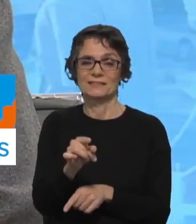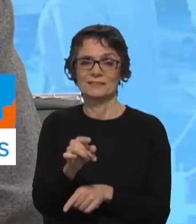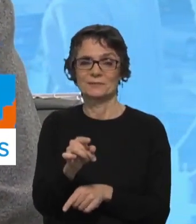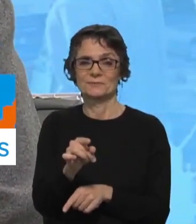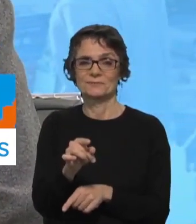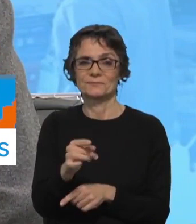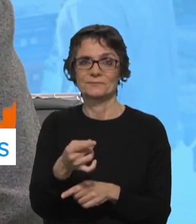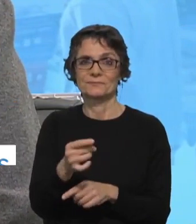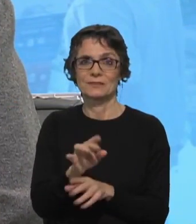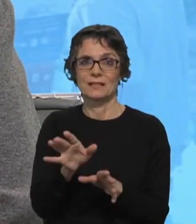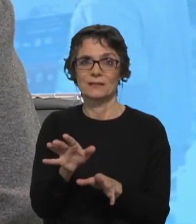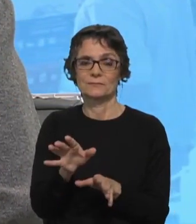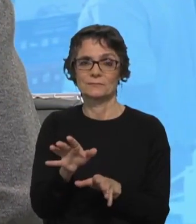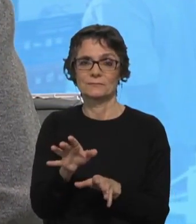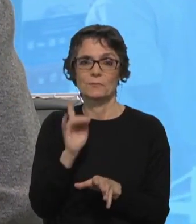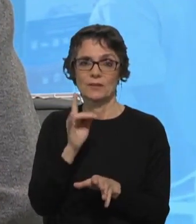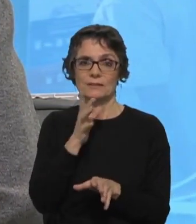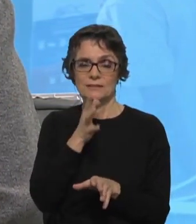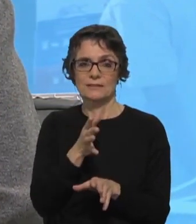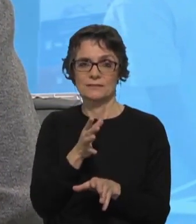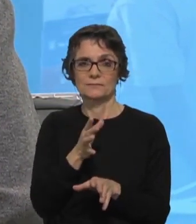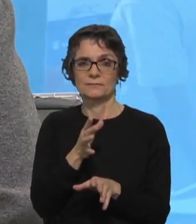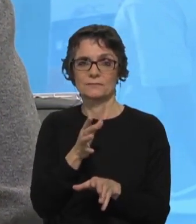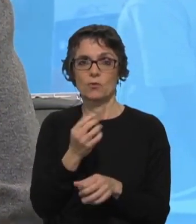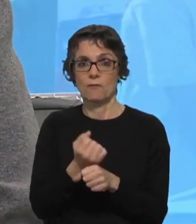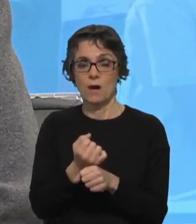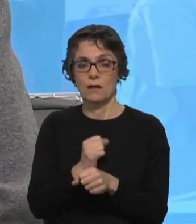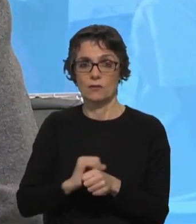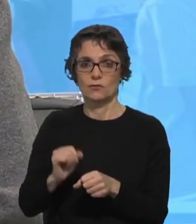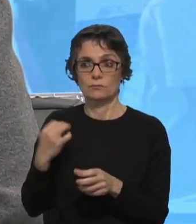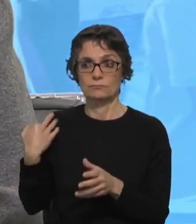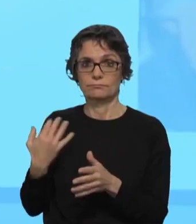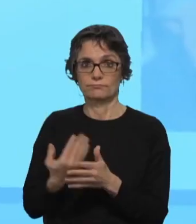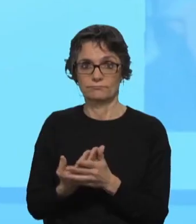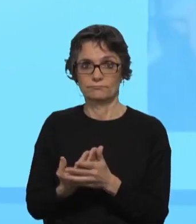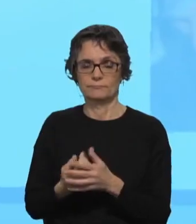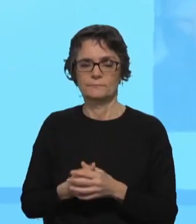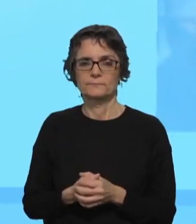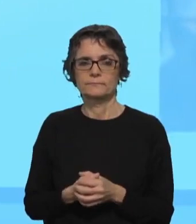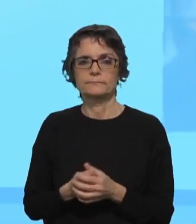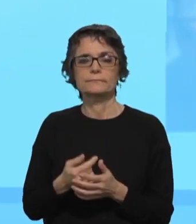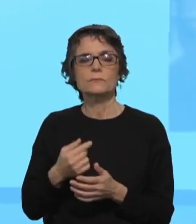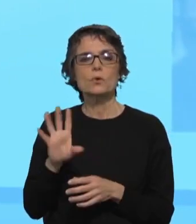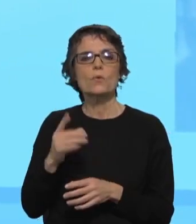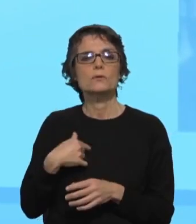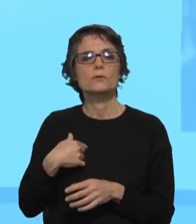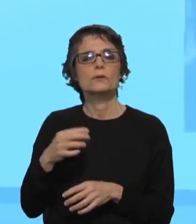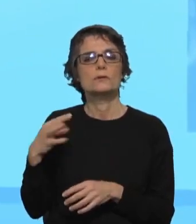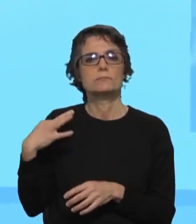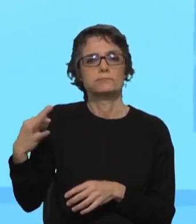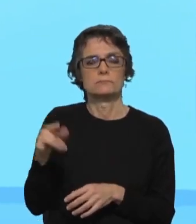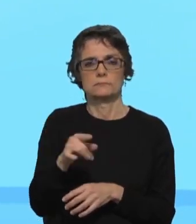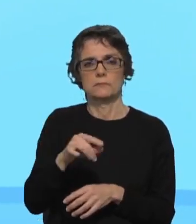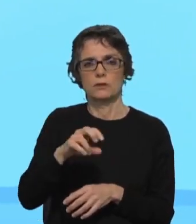também por aquilo que foi o nosso trabalho, o nosso diagnóstico. Eu, quando fui nomeado em novembro de